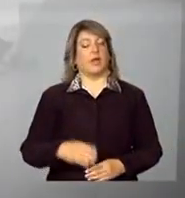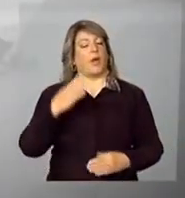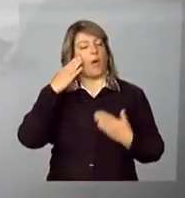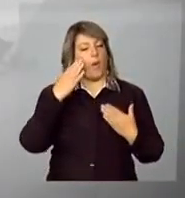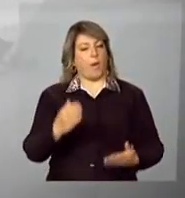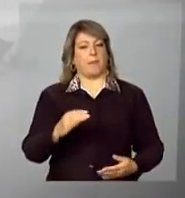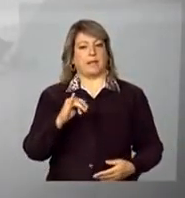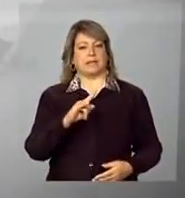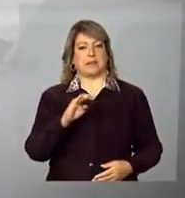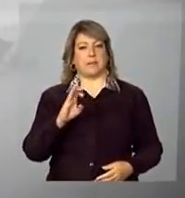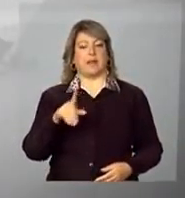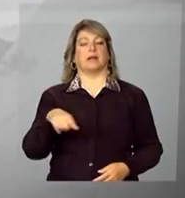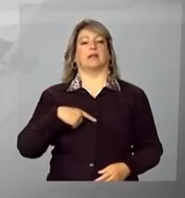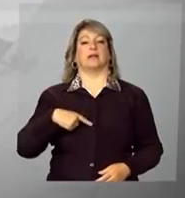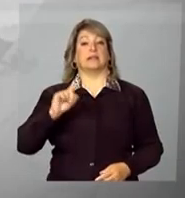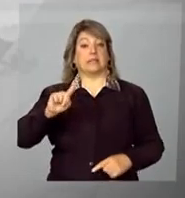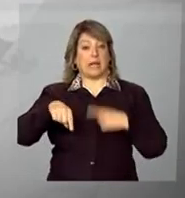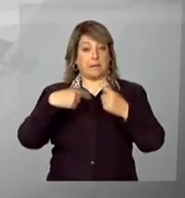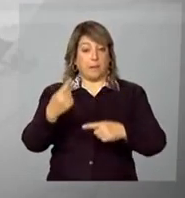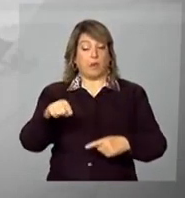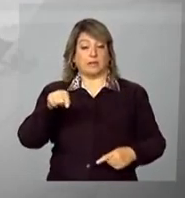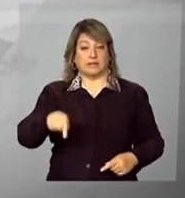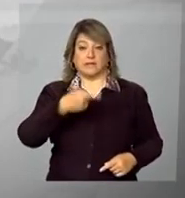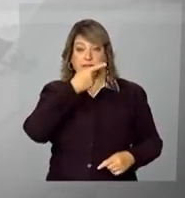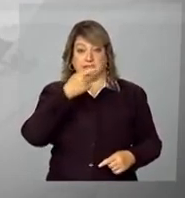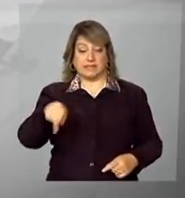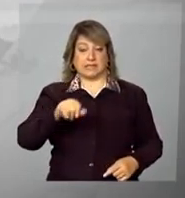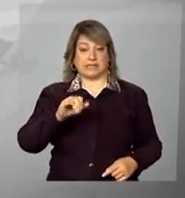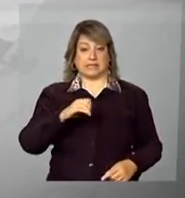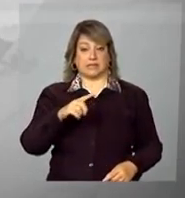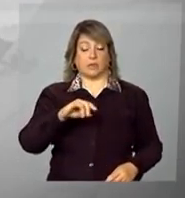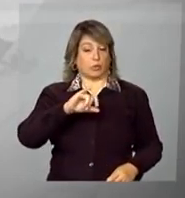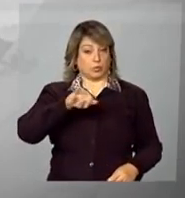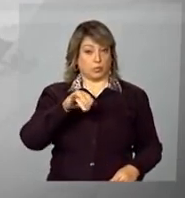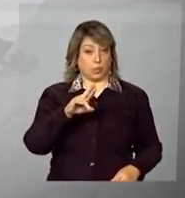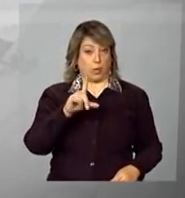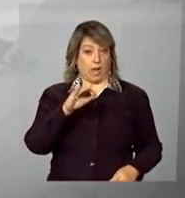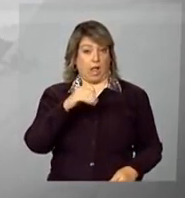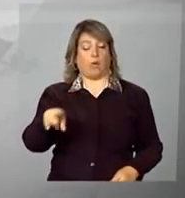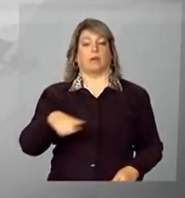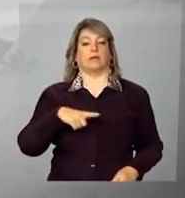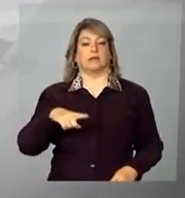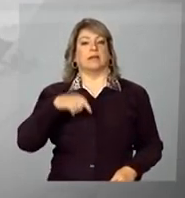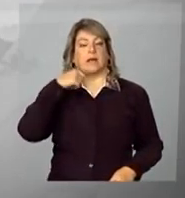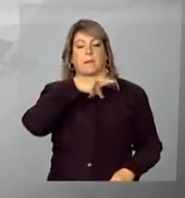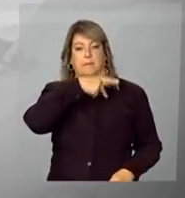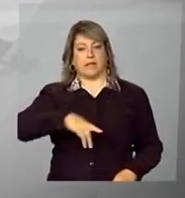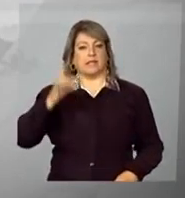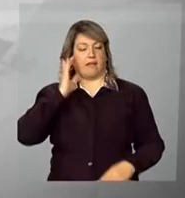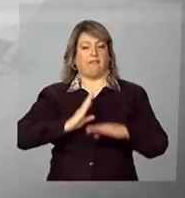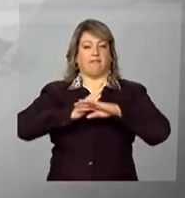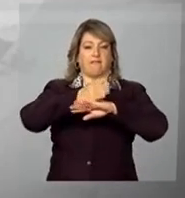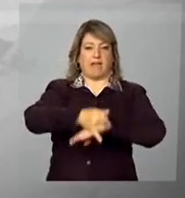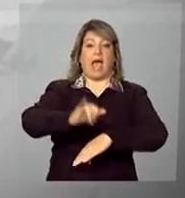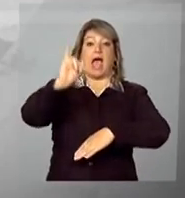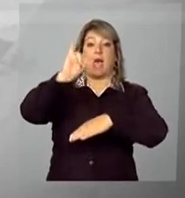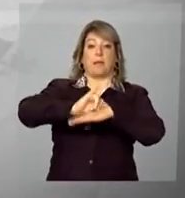Obrigada, Isabela. E após a visita a São Julião, a presidenta Dilma vai a capital, Teresina, para entregar